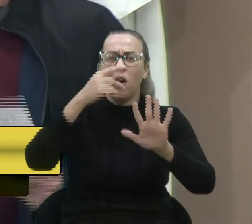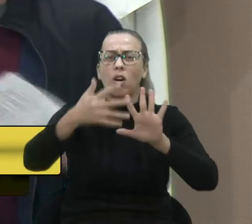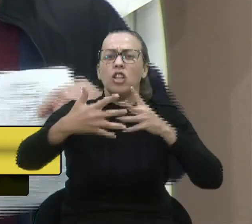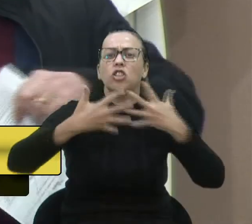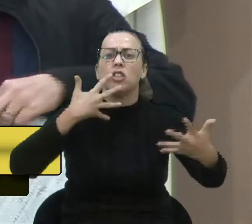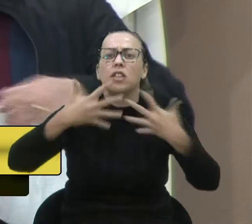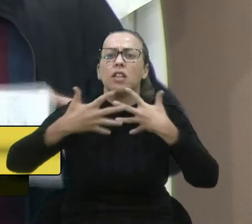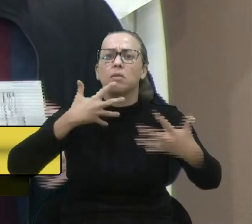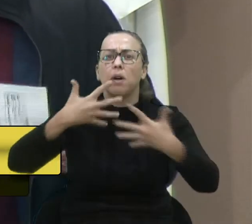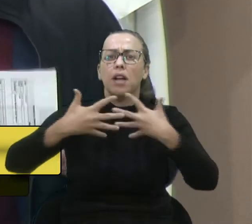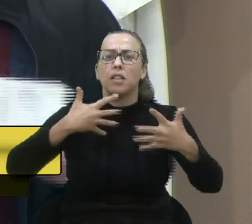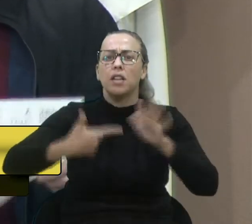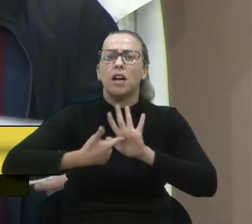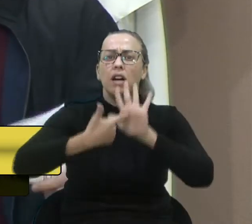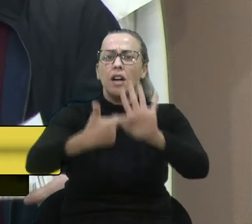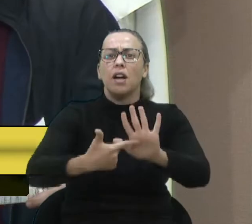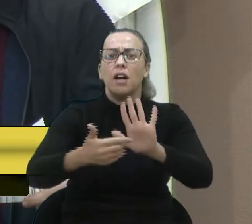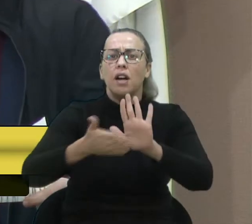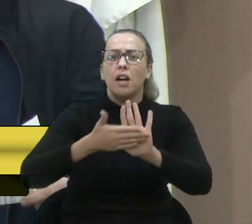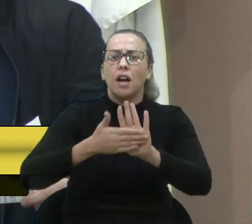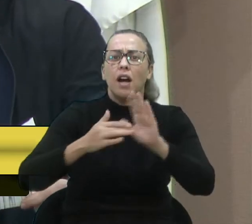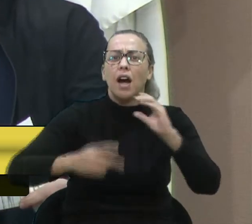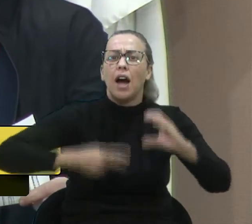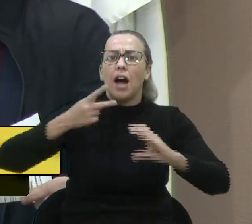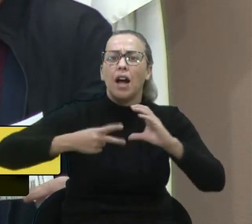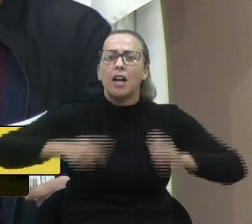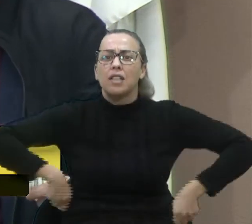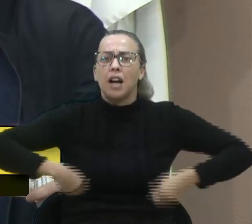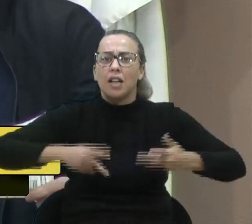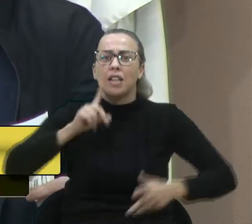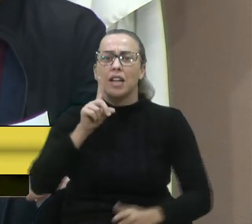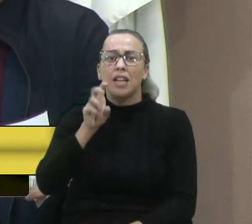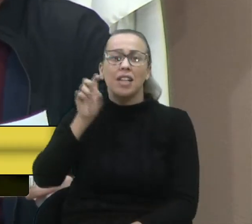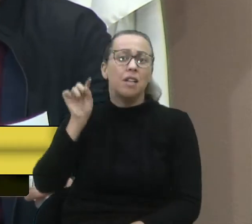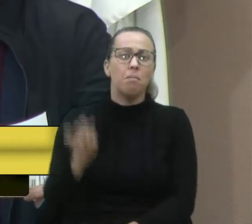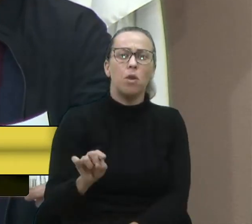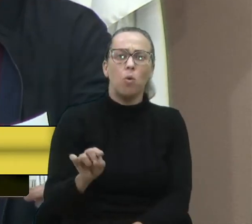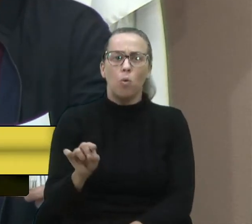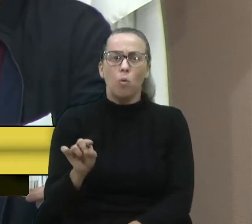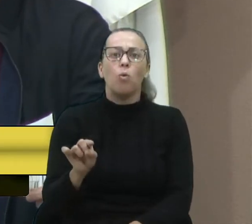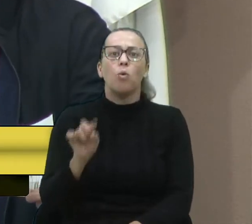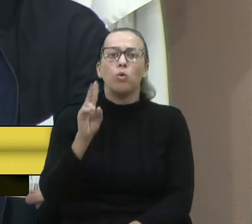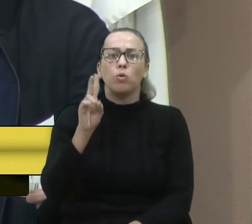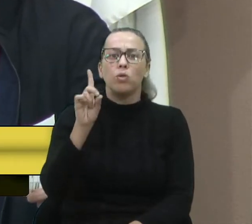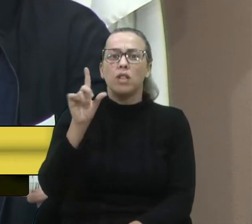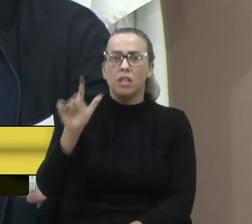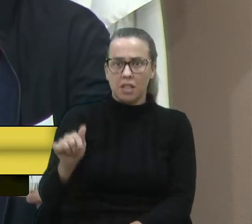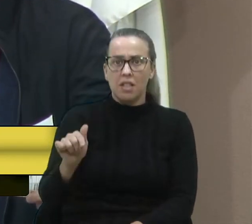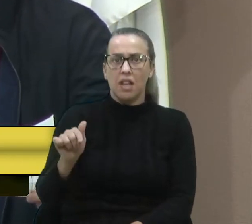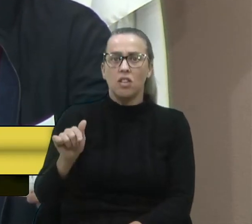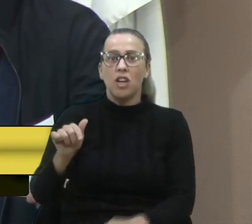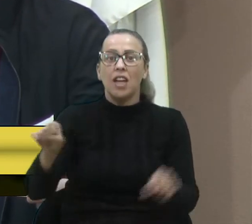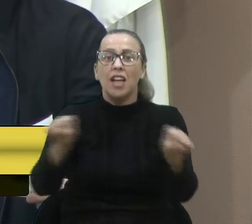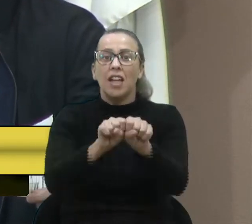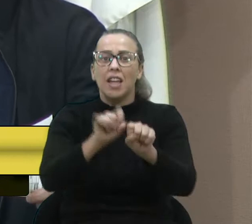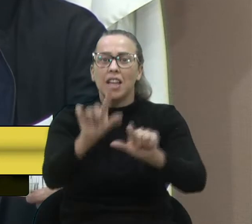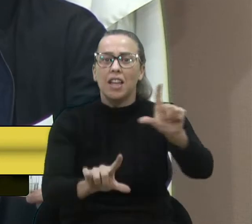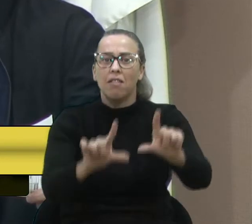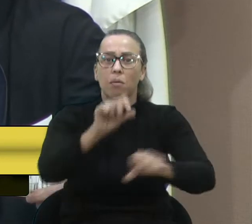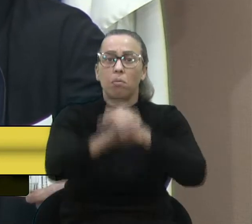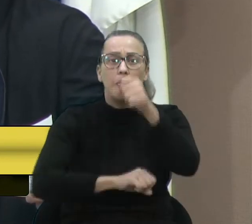vereadores. A nossa Câmara gasta 15.217,20 em TV a cabo por ano,